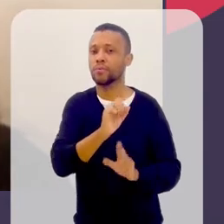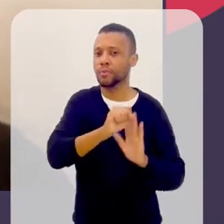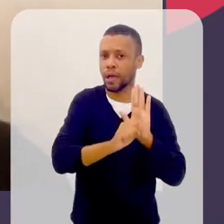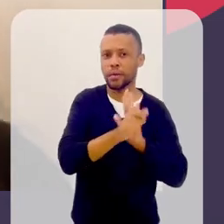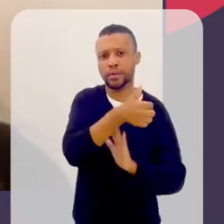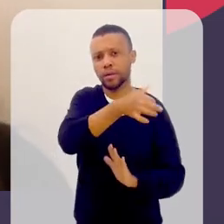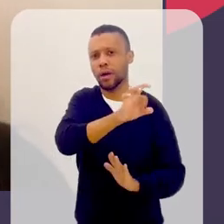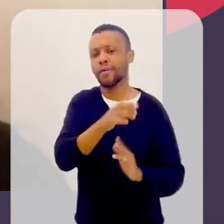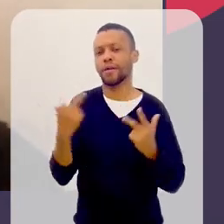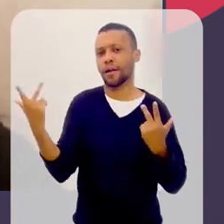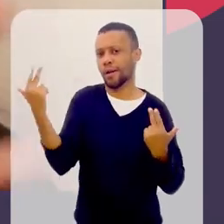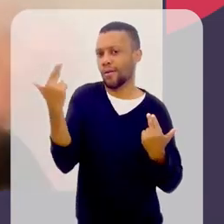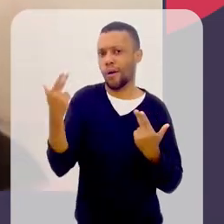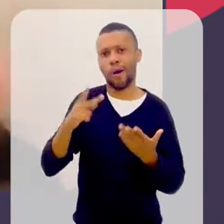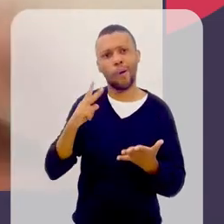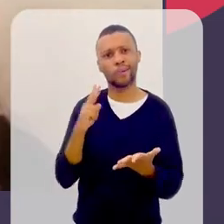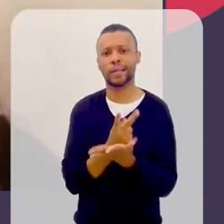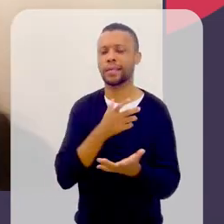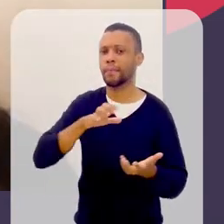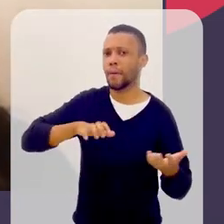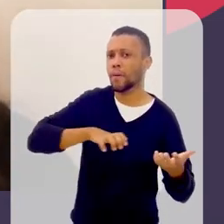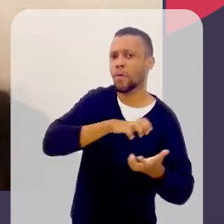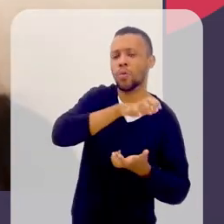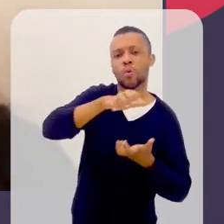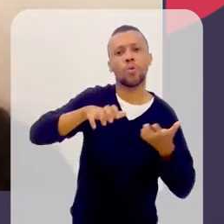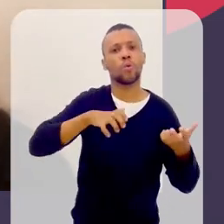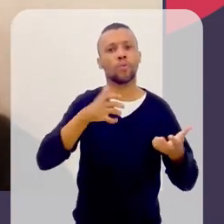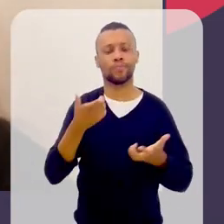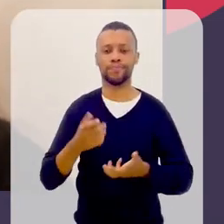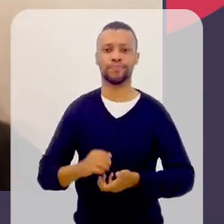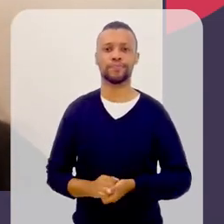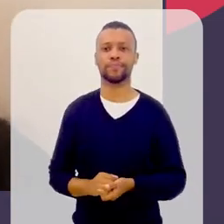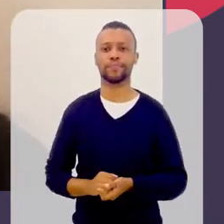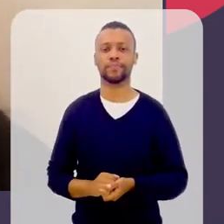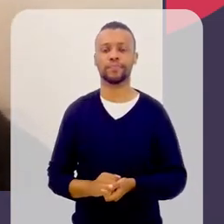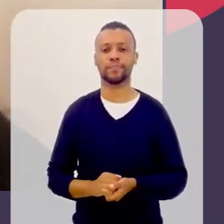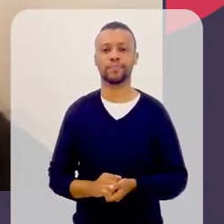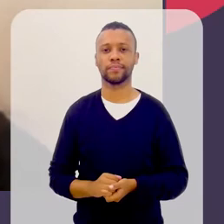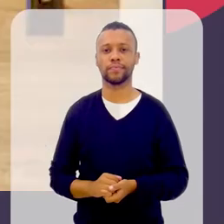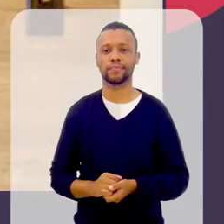história das ideias que pode ser traçada do XVII ao XIX no Brasil.